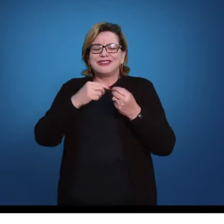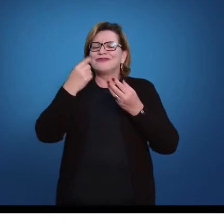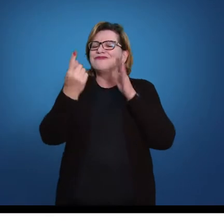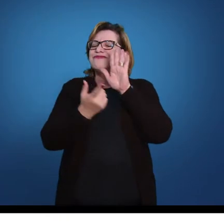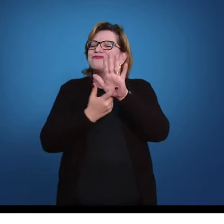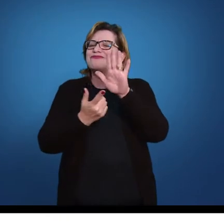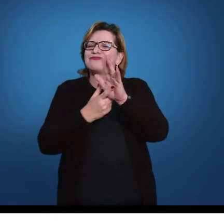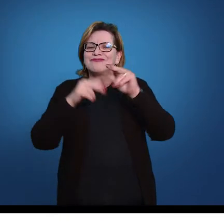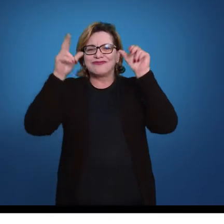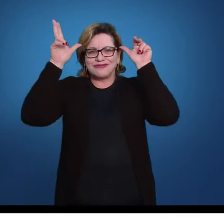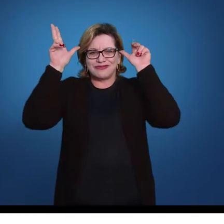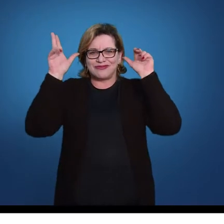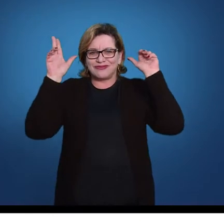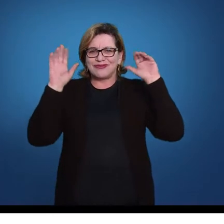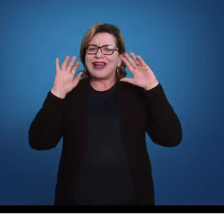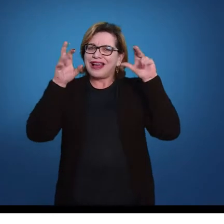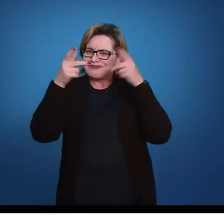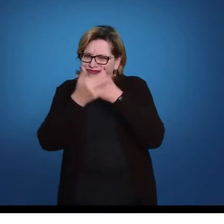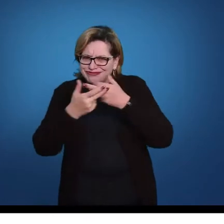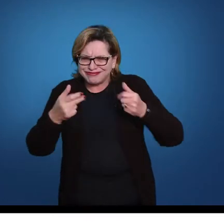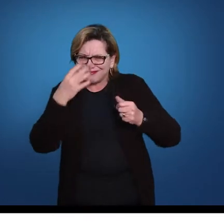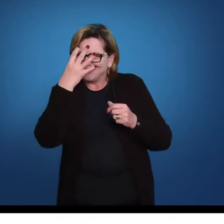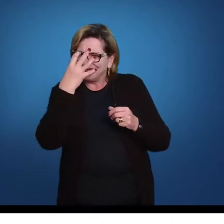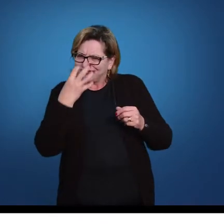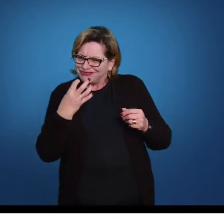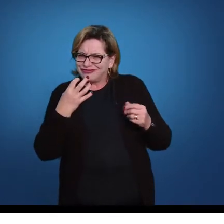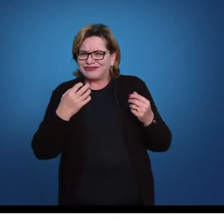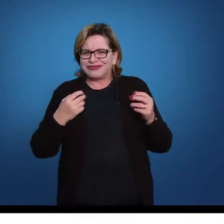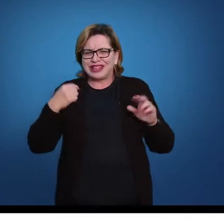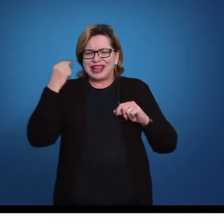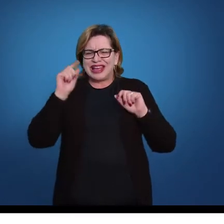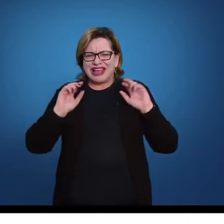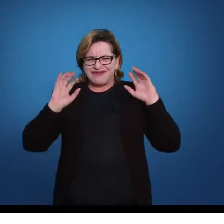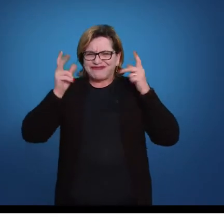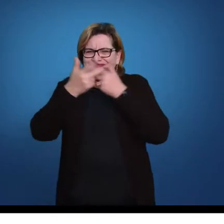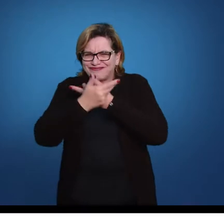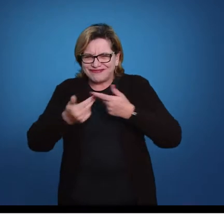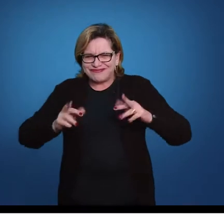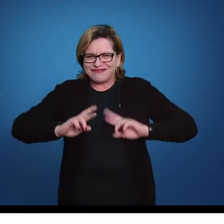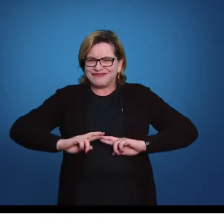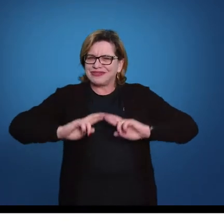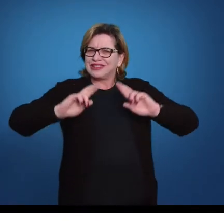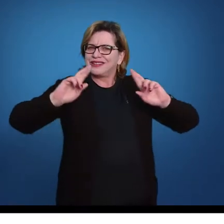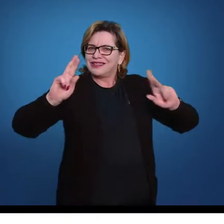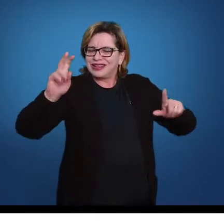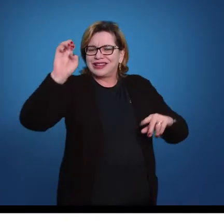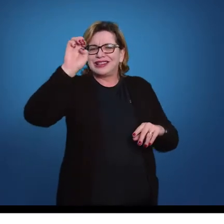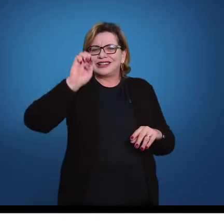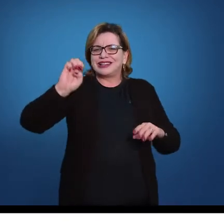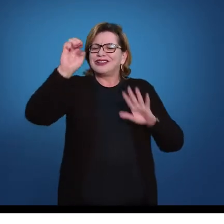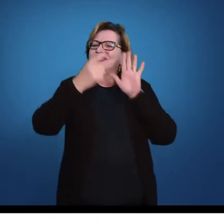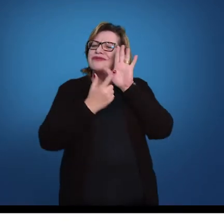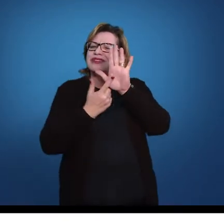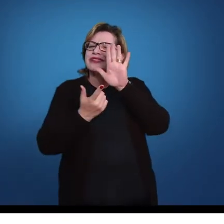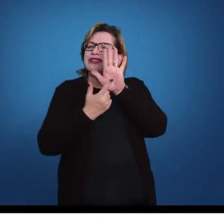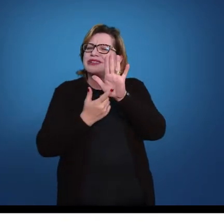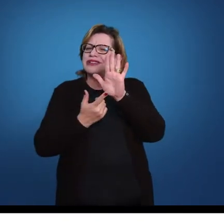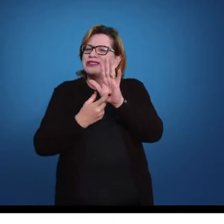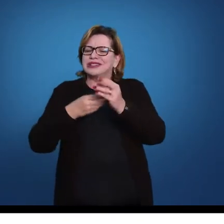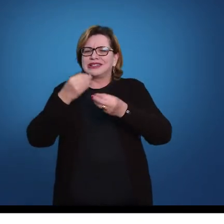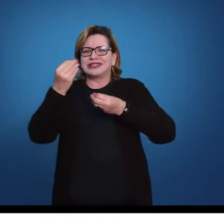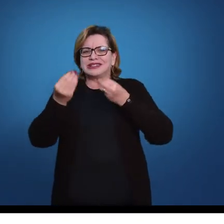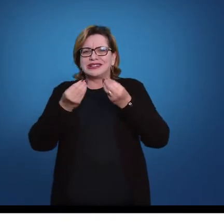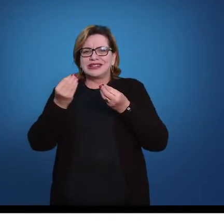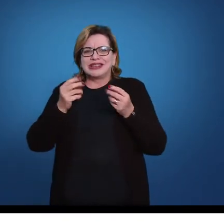também animais selvagens, animais exóticos na Europa daquele tempo e